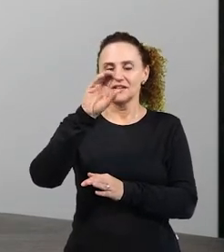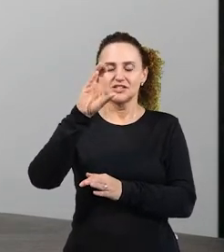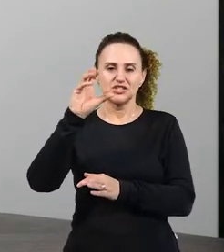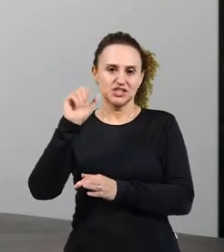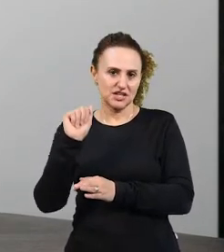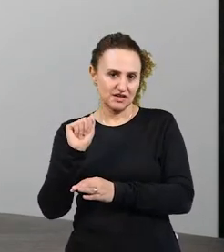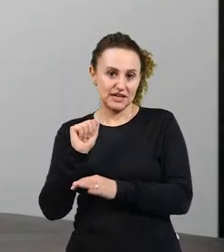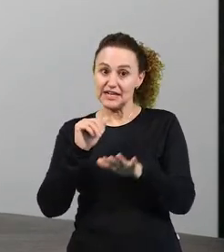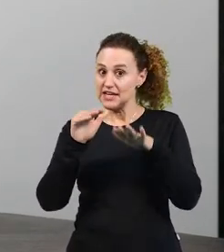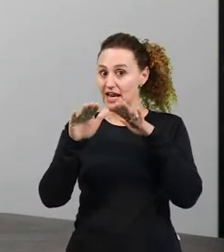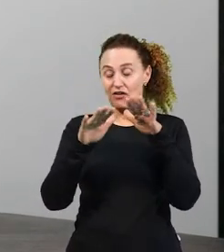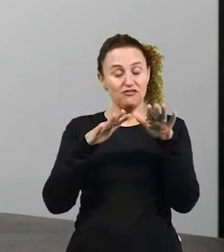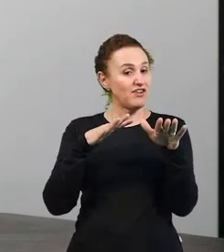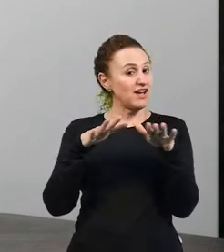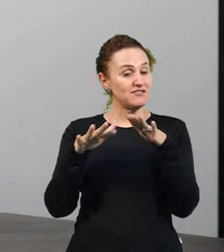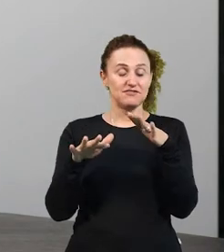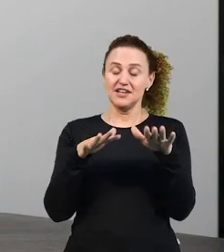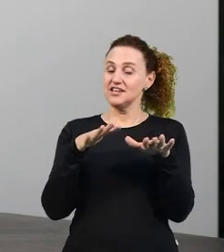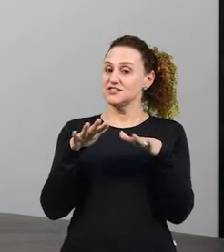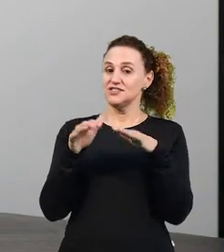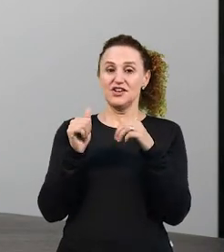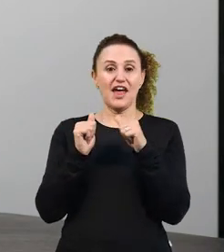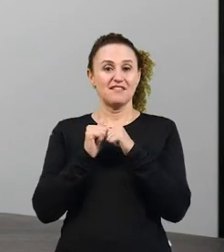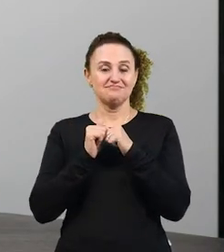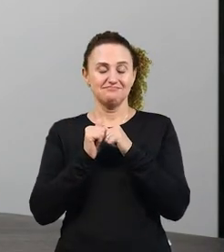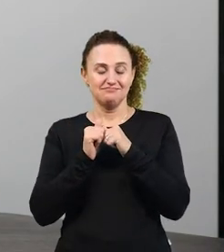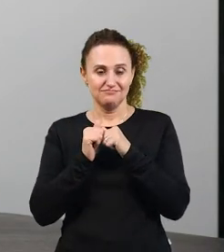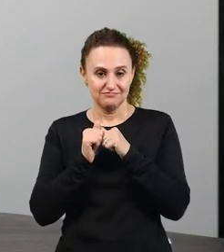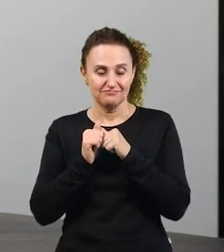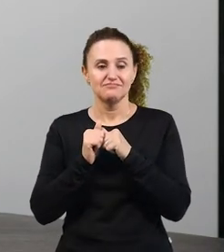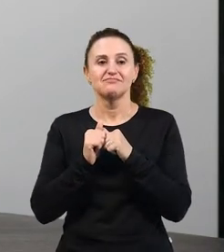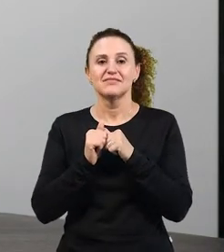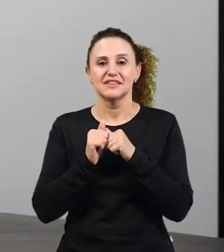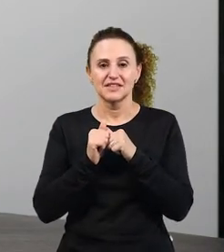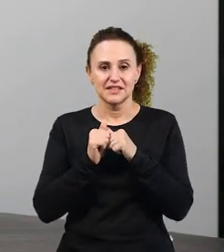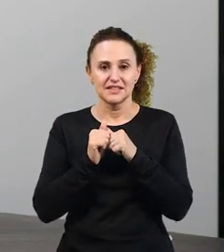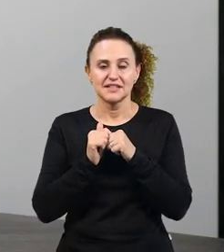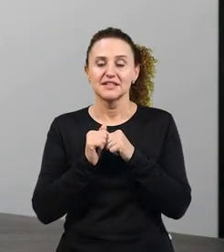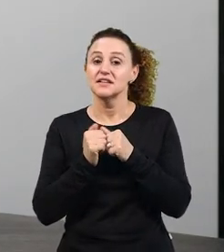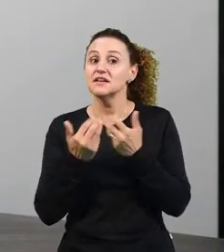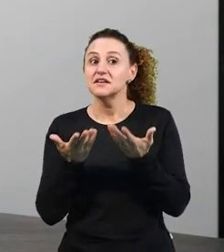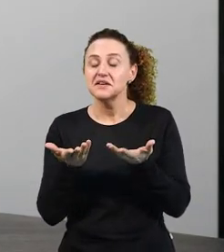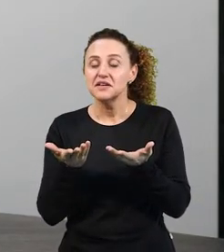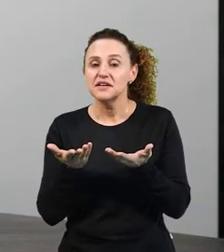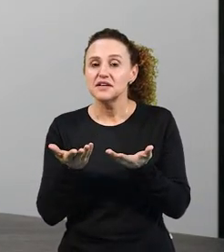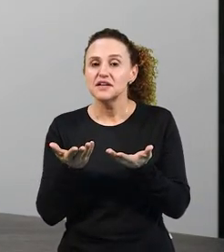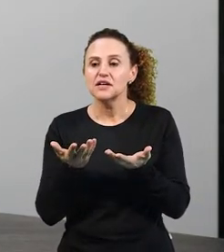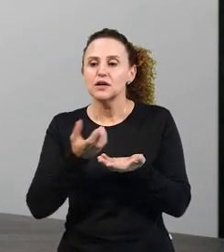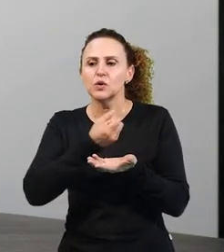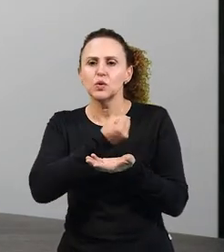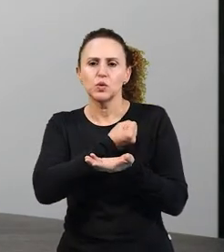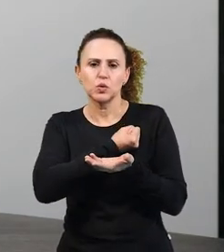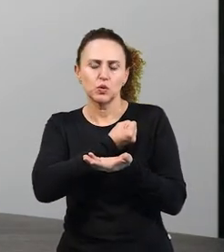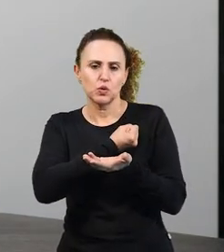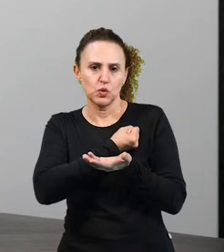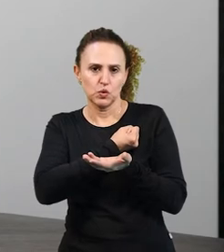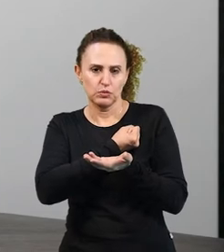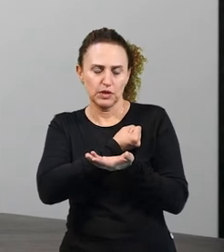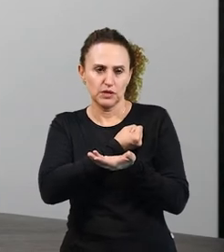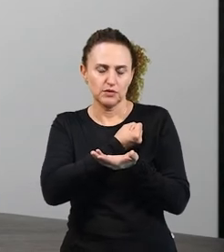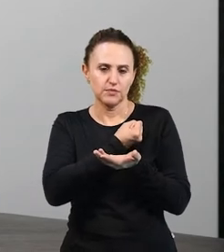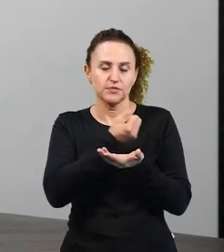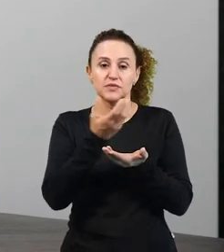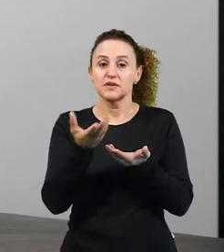gênero porque ele só existe naquela forma. E aí, em número, a flexão